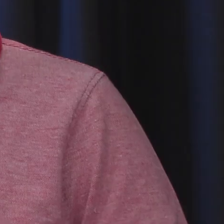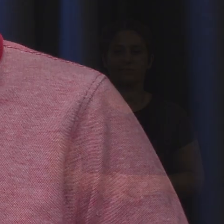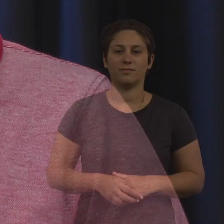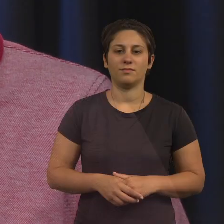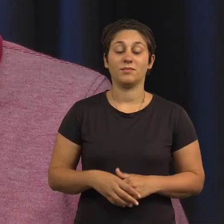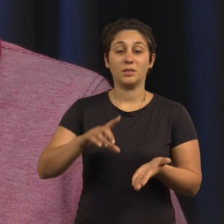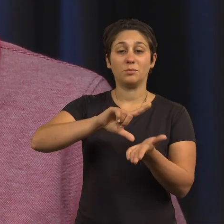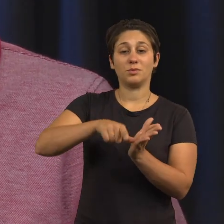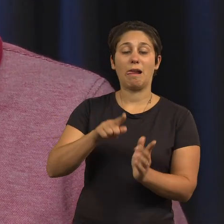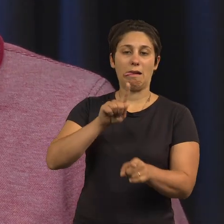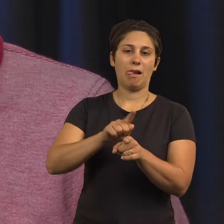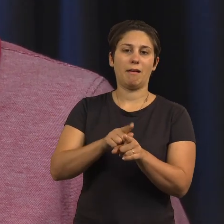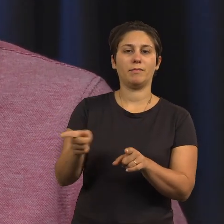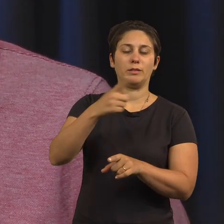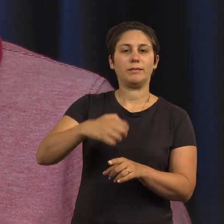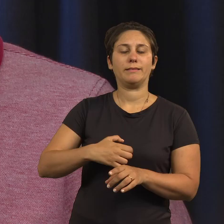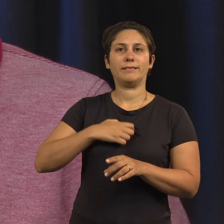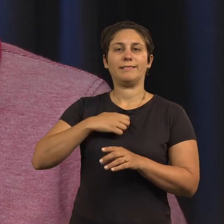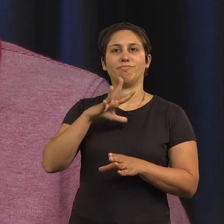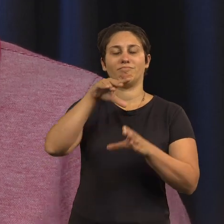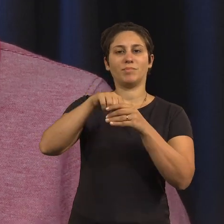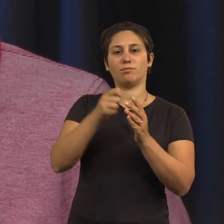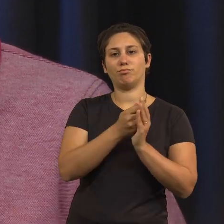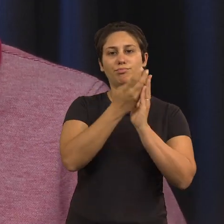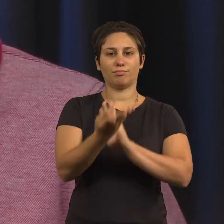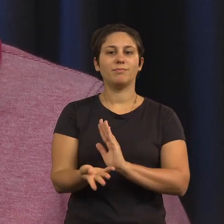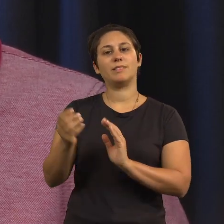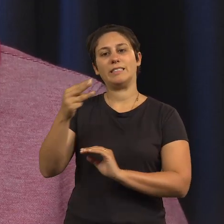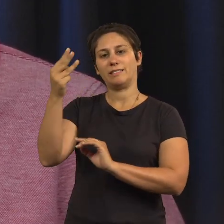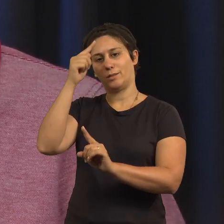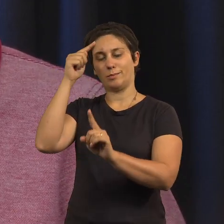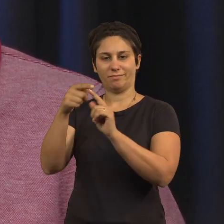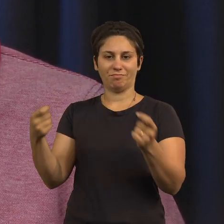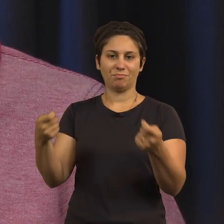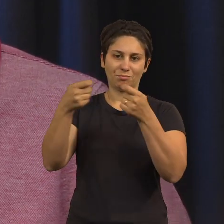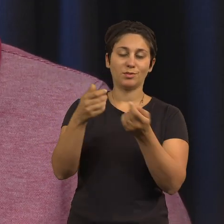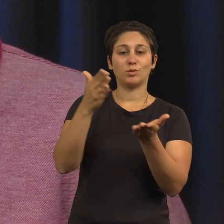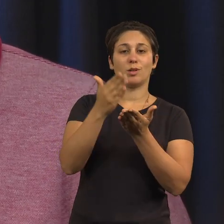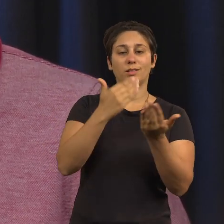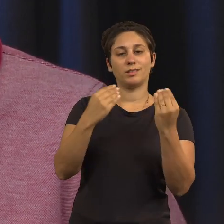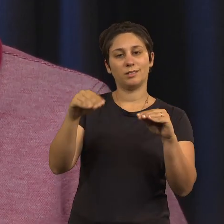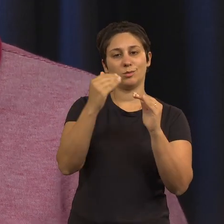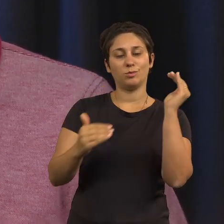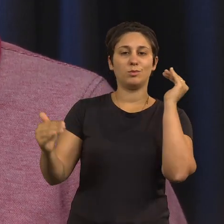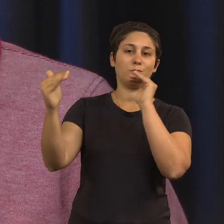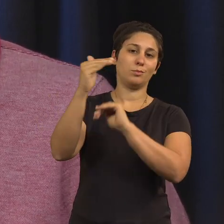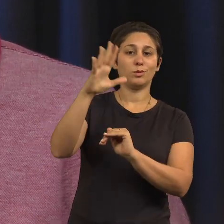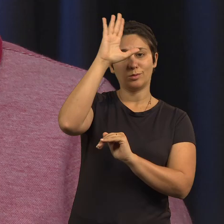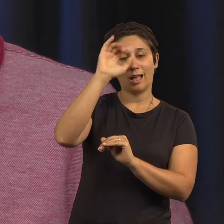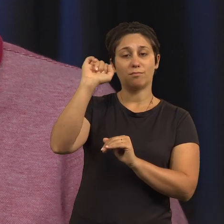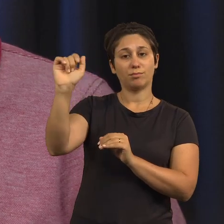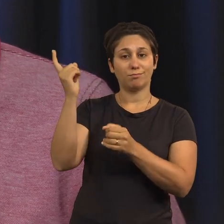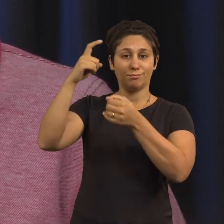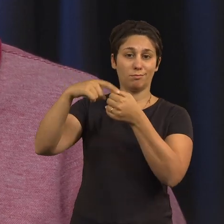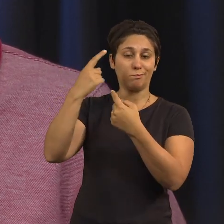Este projeto tem para nós várias componentes que têm a ver com a nossa missão. Nós somos uma escola de ensino superior pública e, portanto,